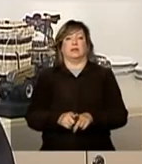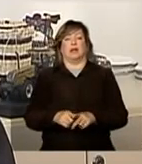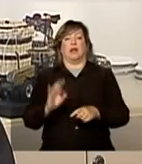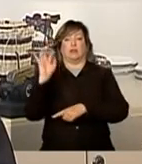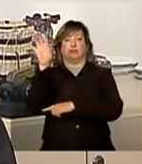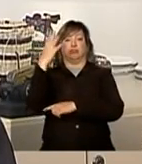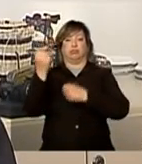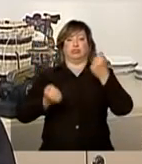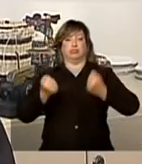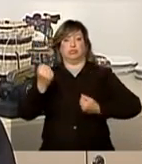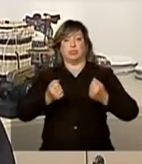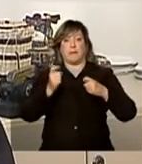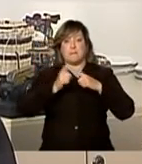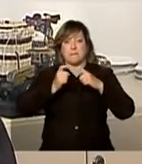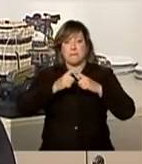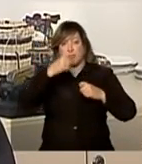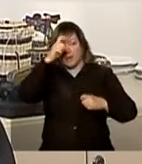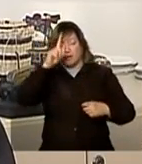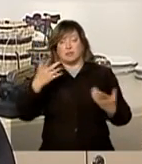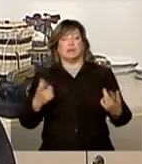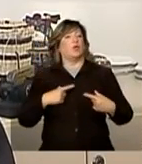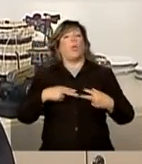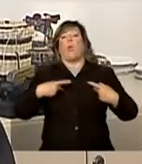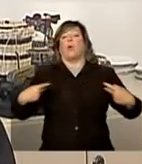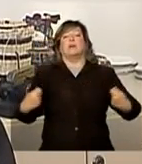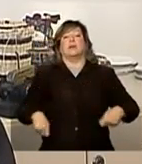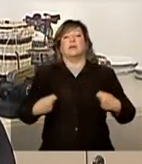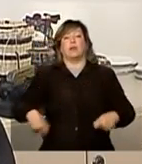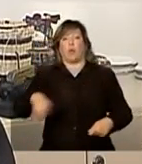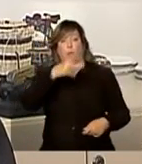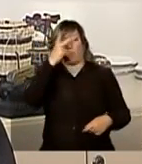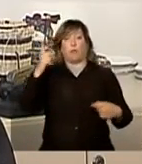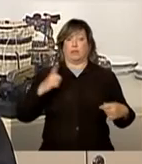ambulâncias e todas as necessidades que uma comunidade tem,